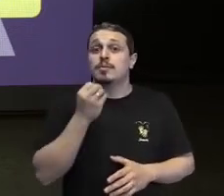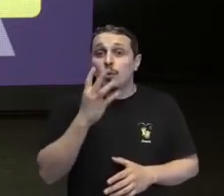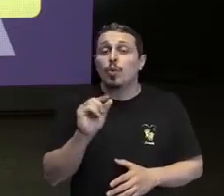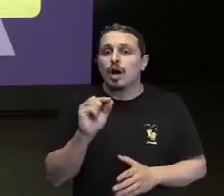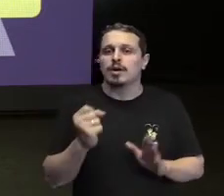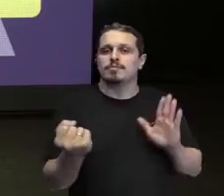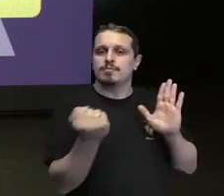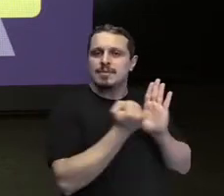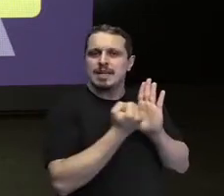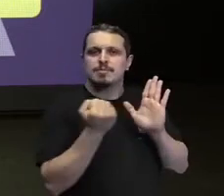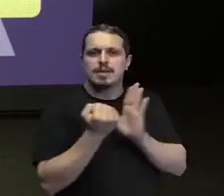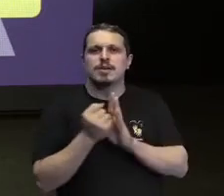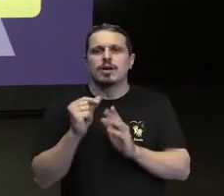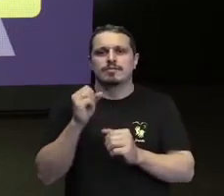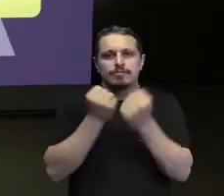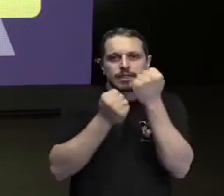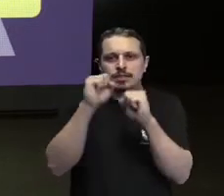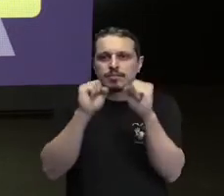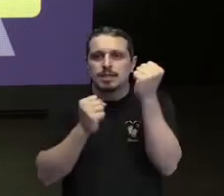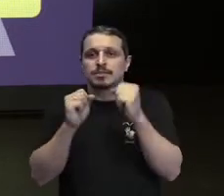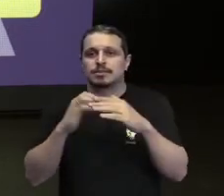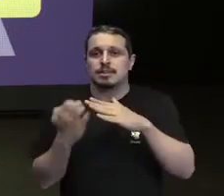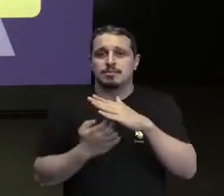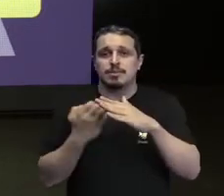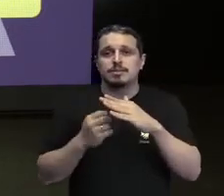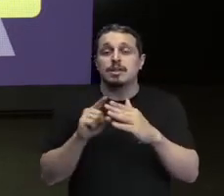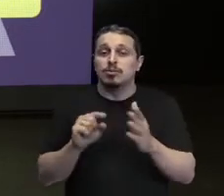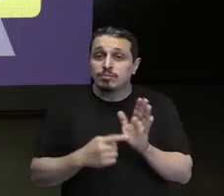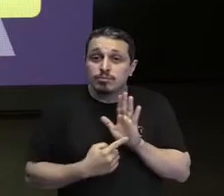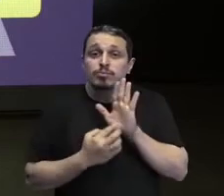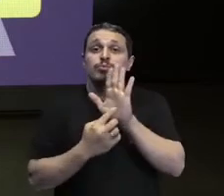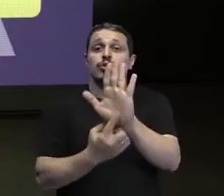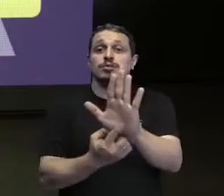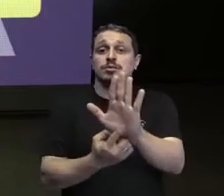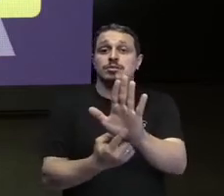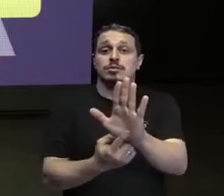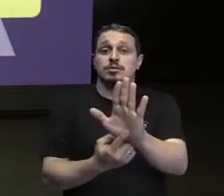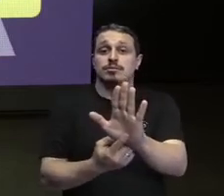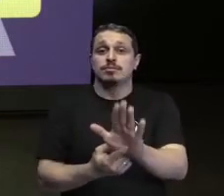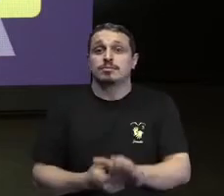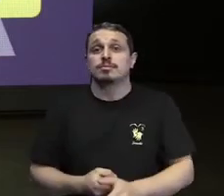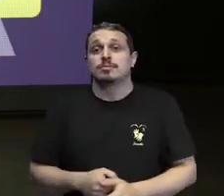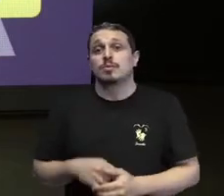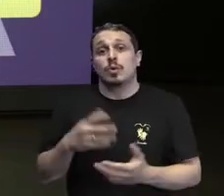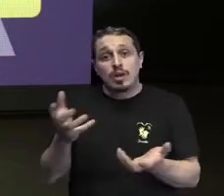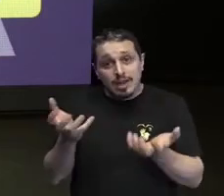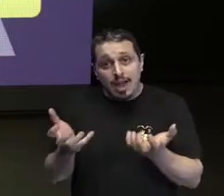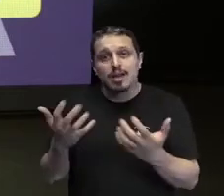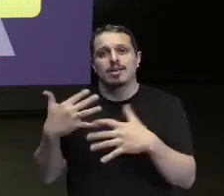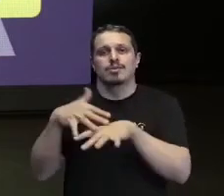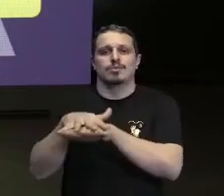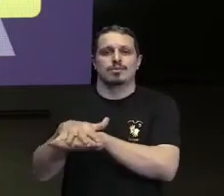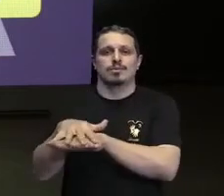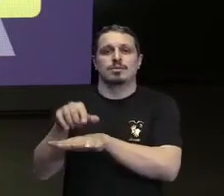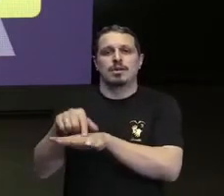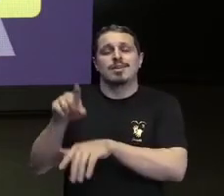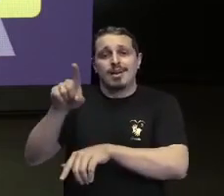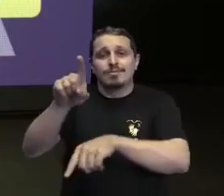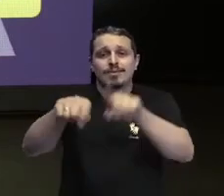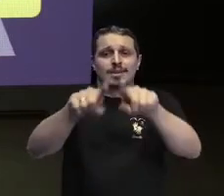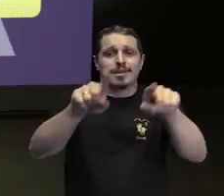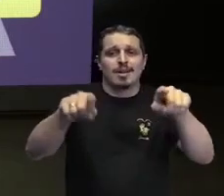se posicionando em favor da inclusão dessa diversidade humana.